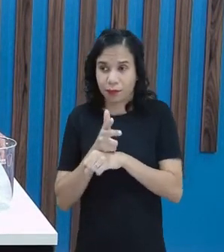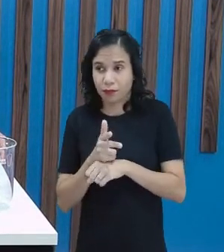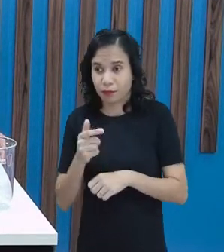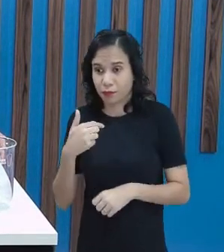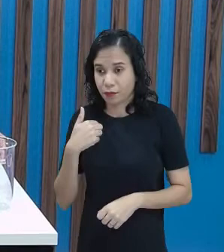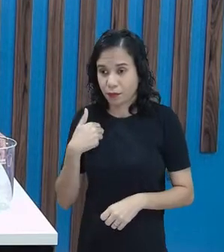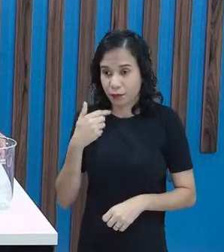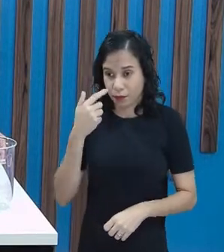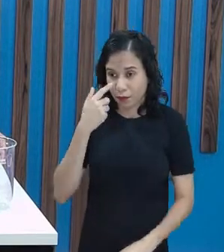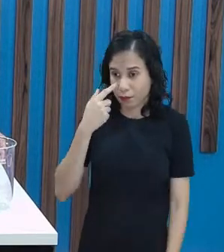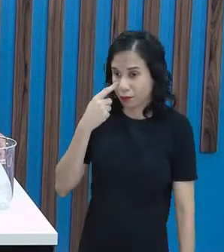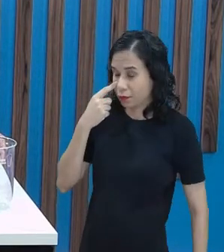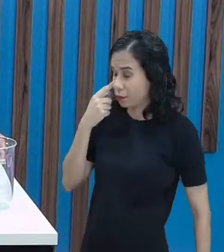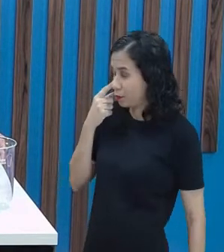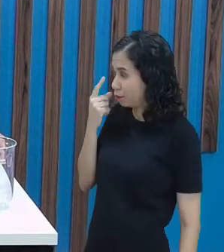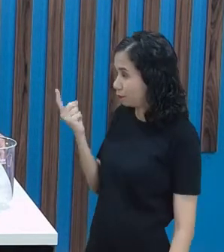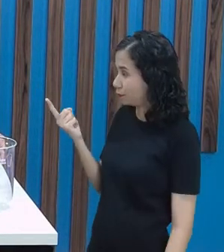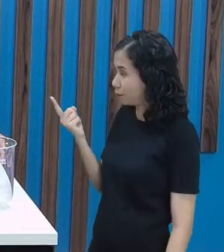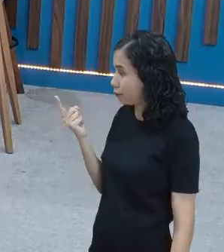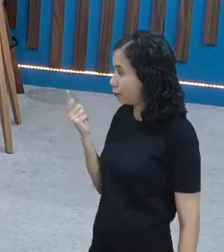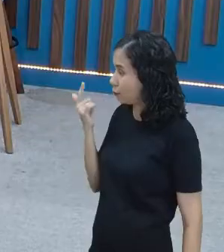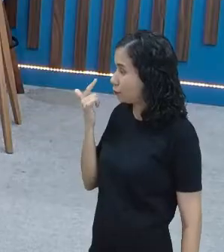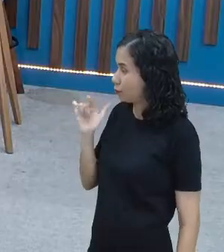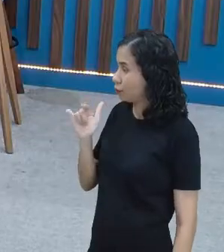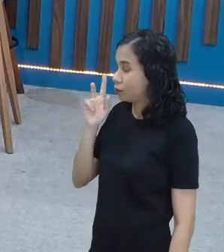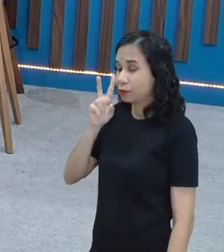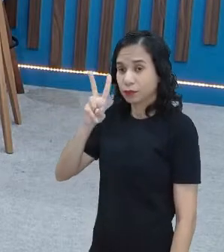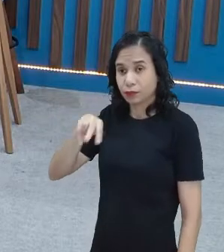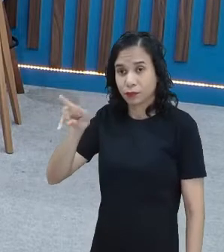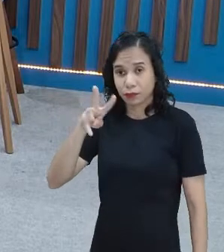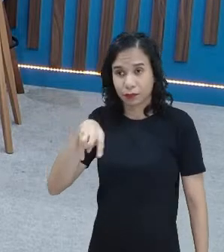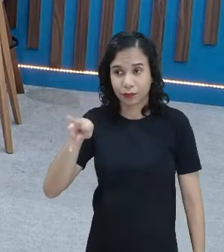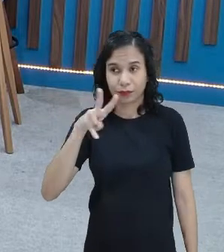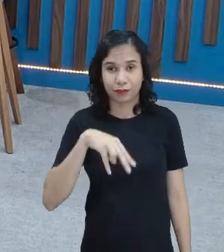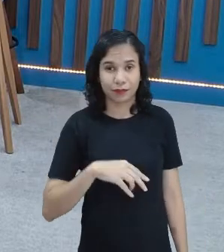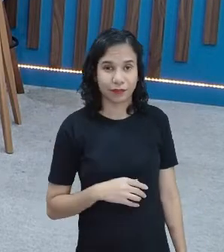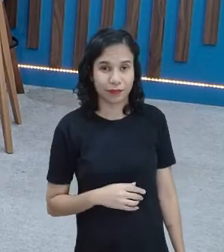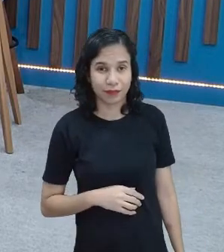Meu dedinho está aqui. Vamos ver se ela vai conseguir chegar aqui, a câmera.